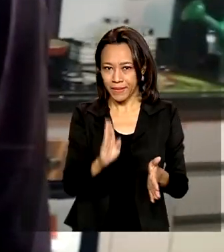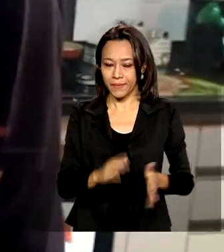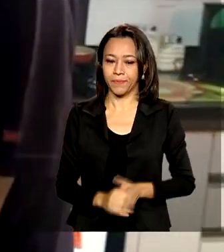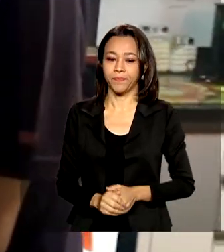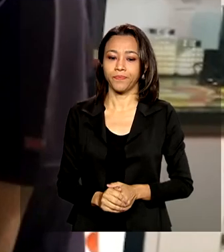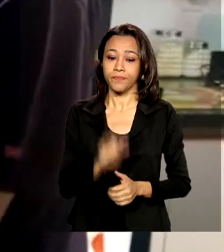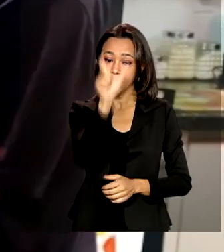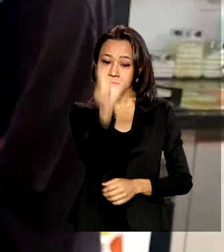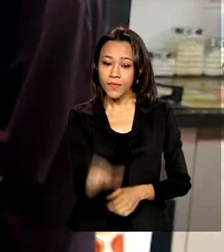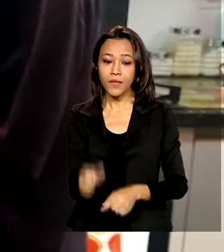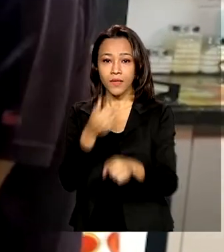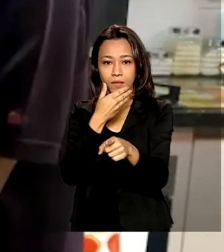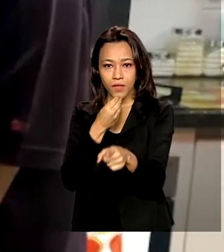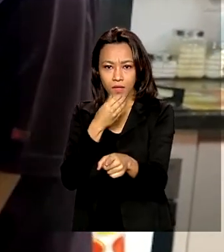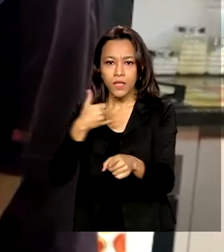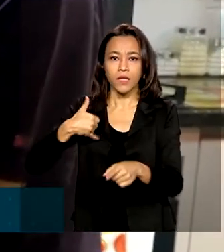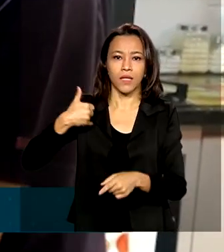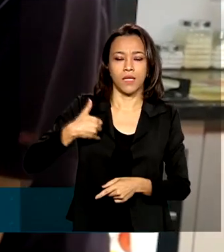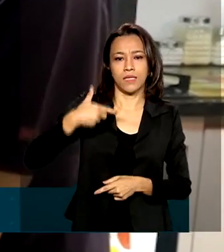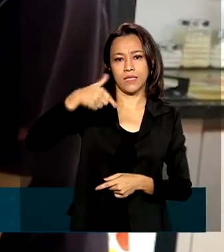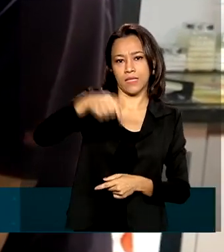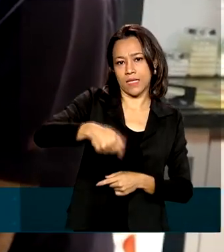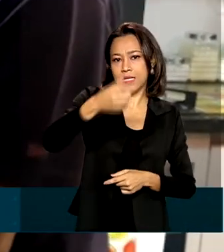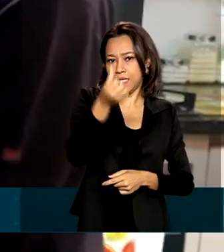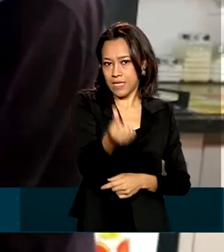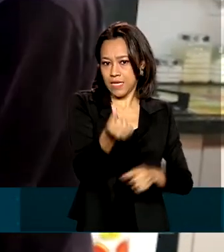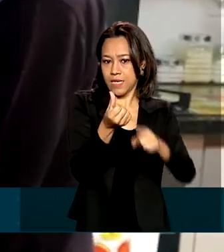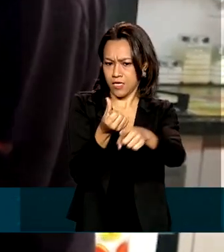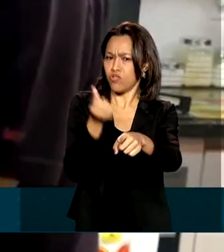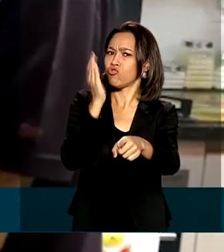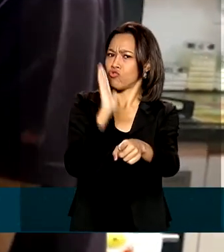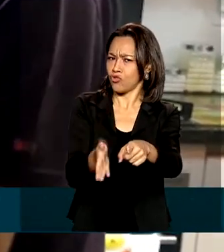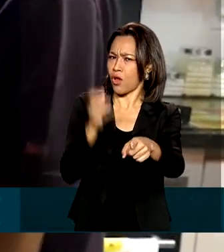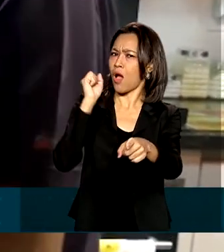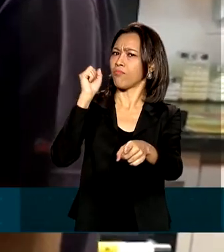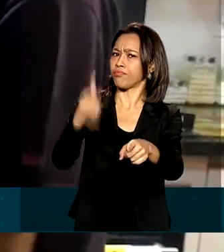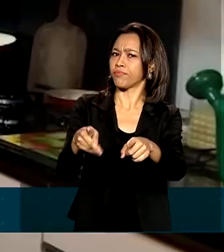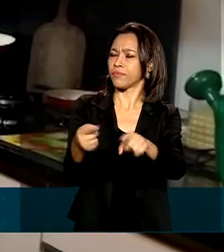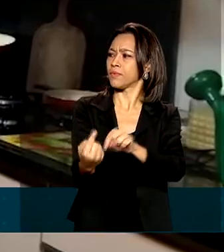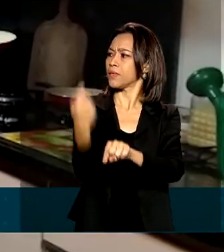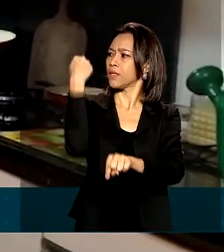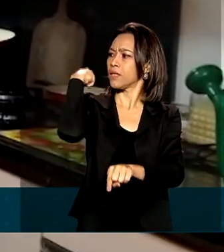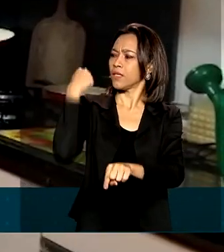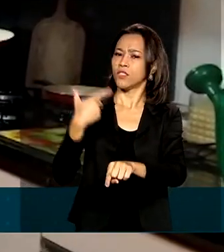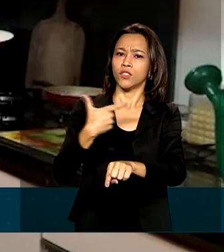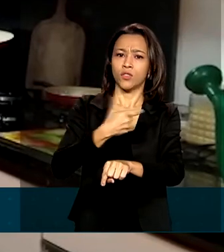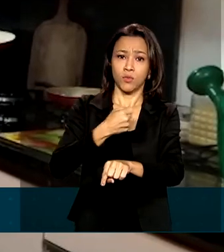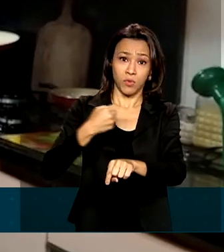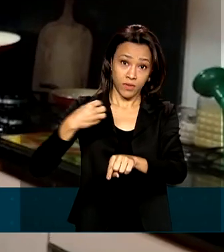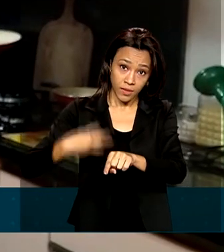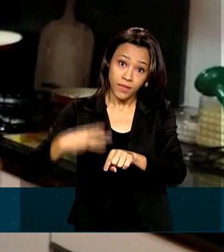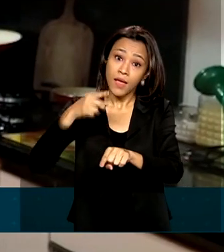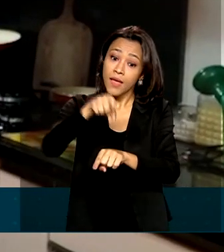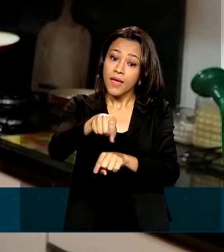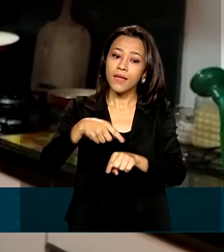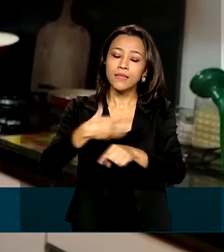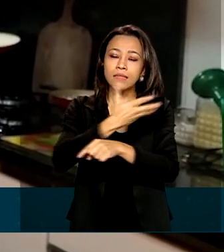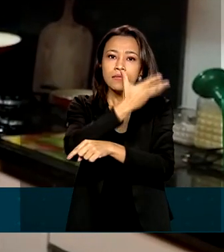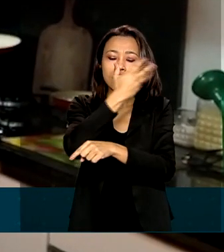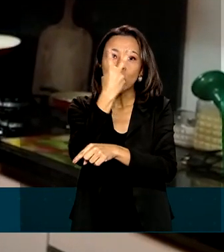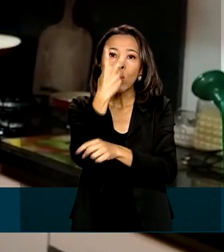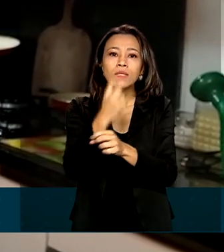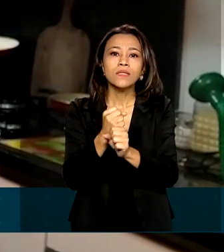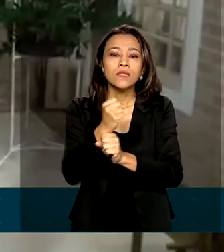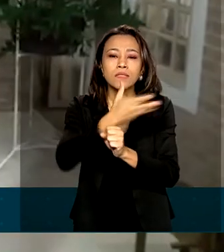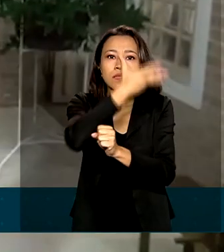Seu Ideumont tem 76 anos e é aposentado desde 2003. Há dois anos, esqueceu de fazer